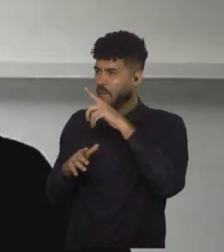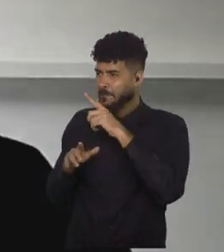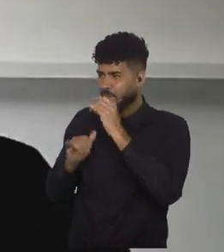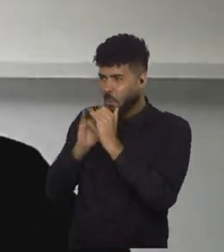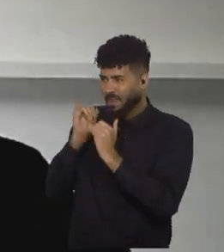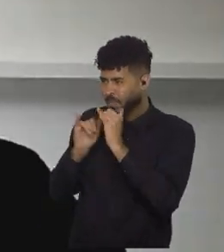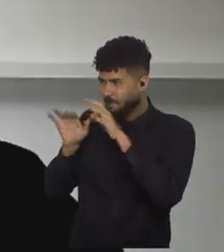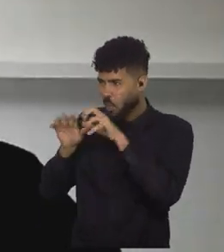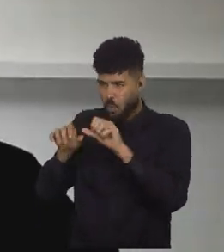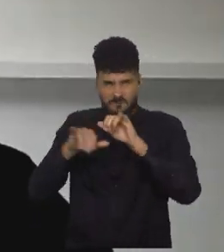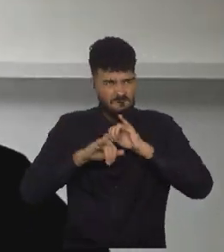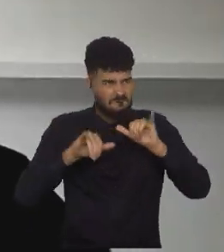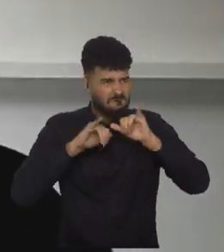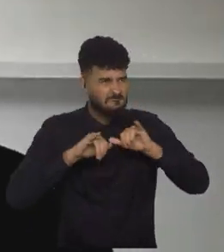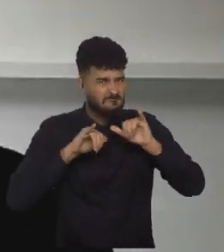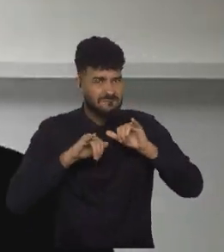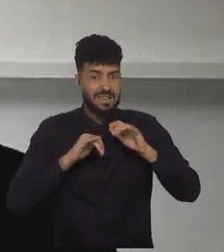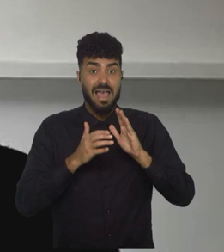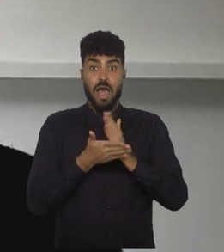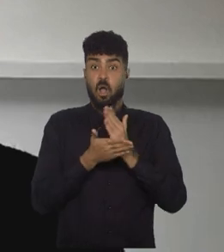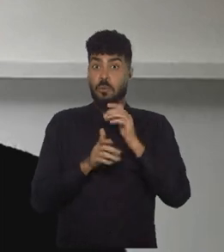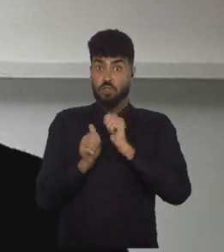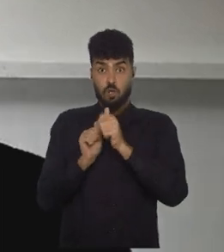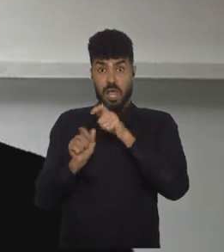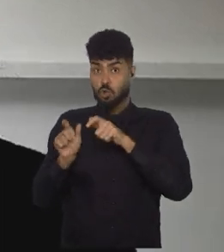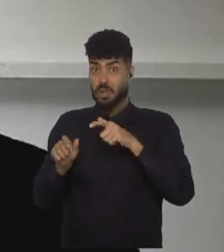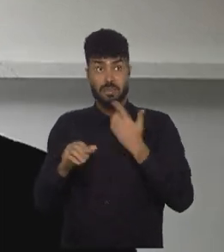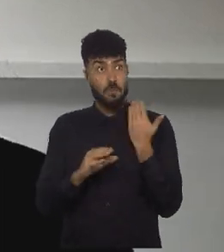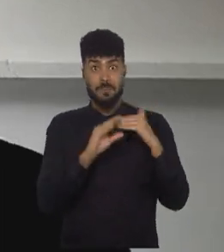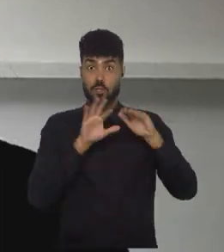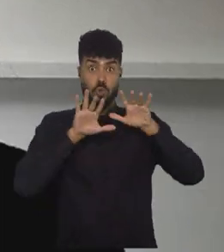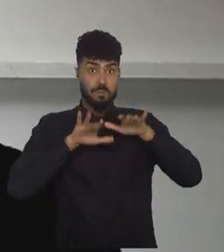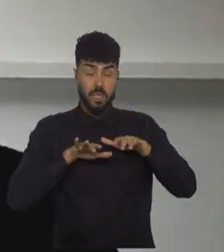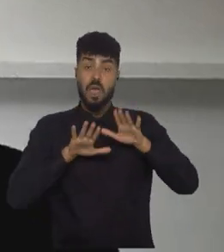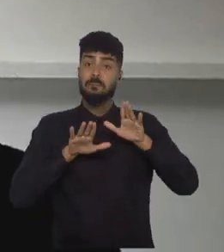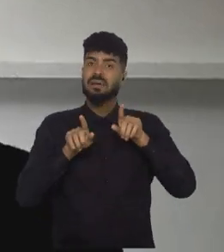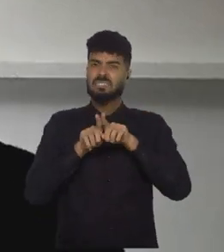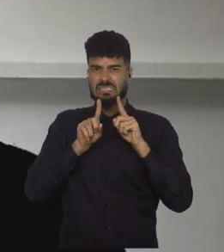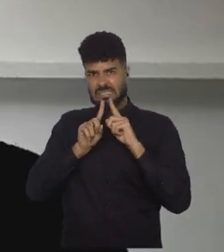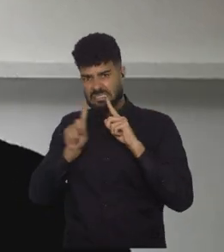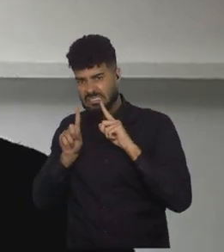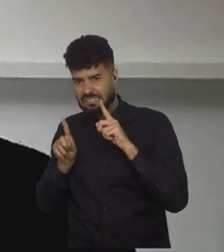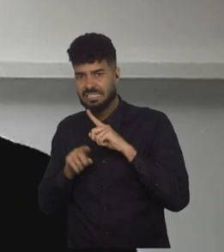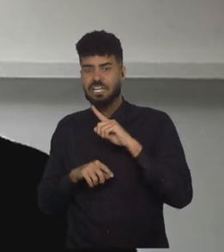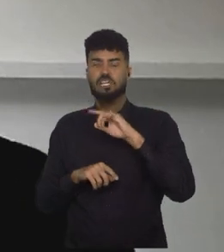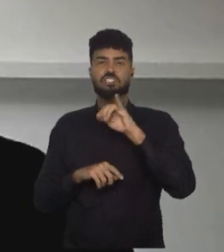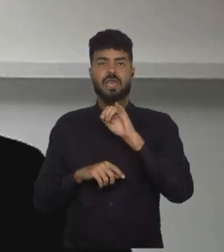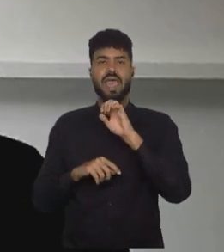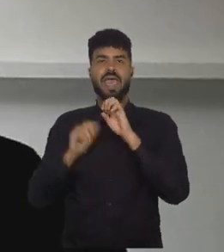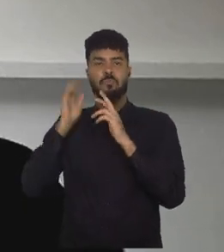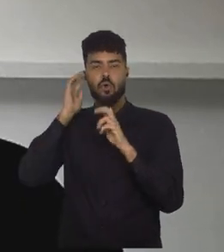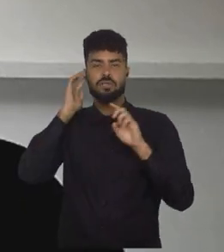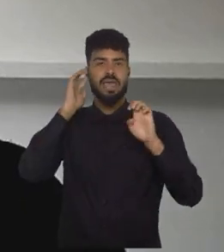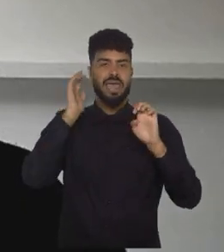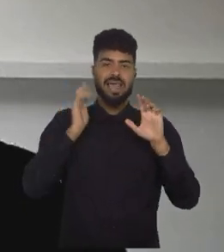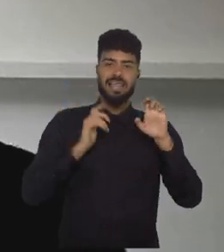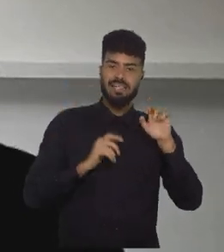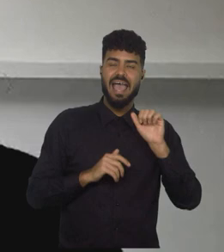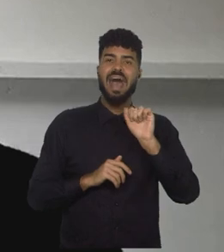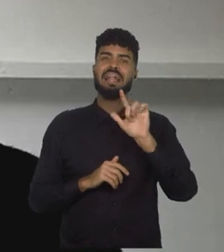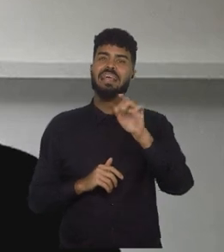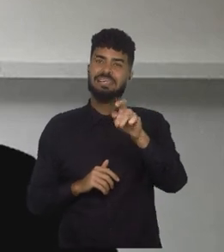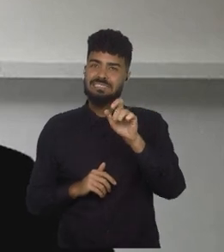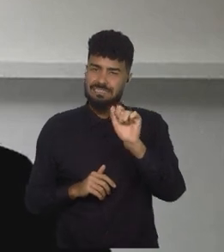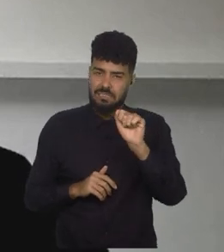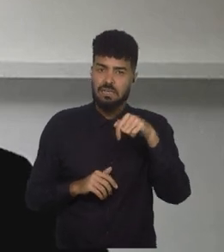jogadoras não mandaram esse e-mail, mas ficaram um tempo afastadas também, como foi o caso de Jair Hermoso, como foi o caso de Irene Paredes. Alexa Putelhas,